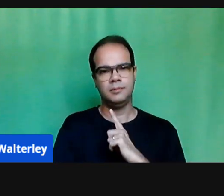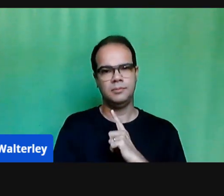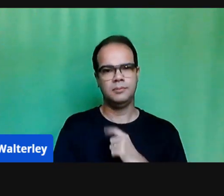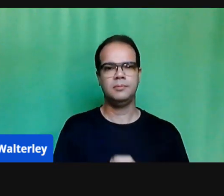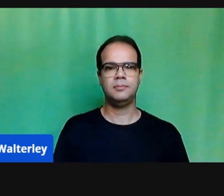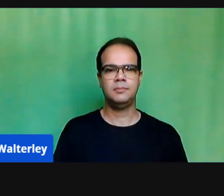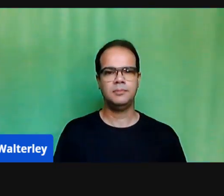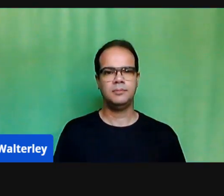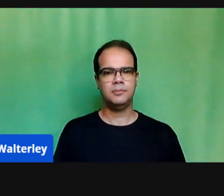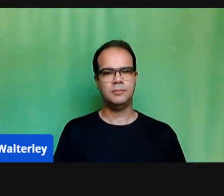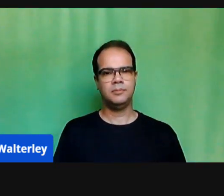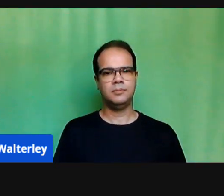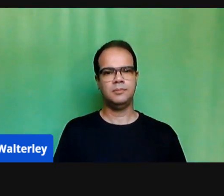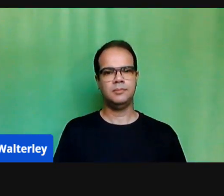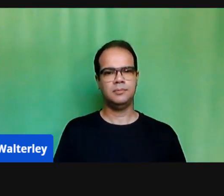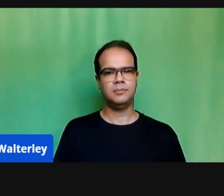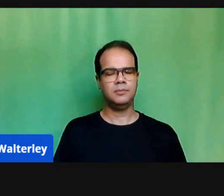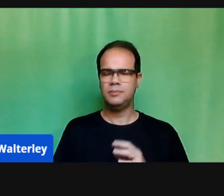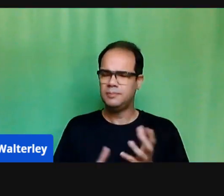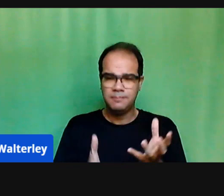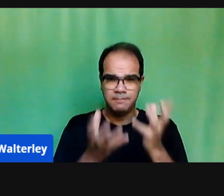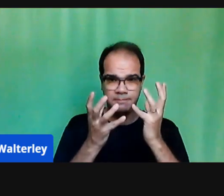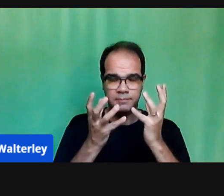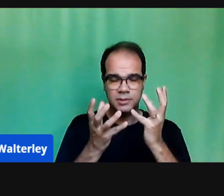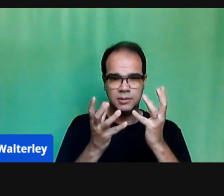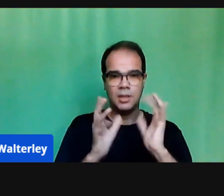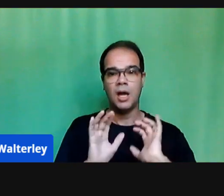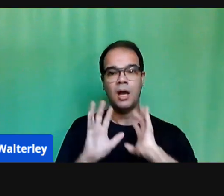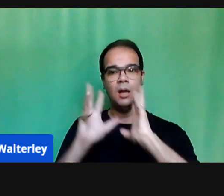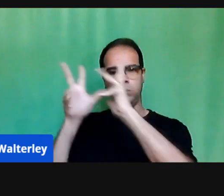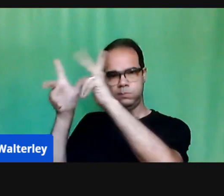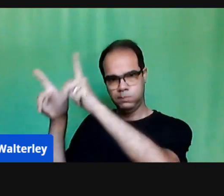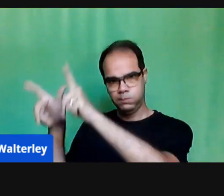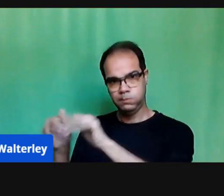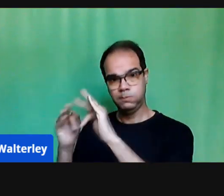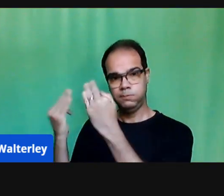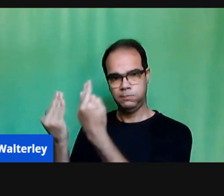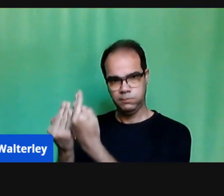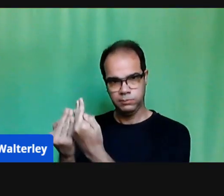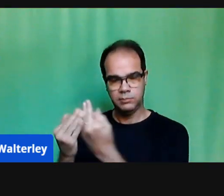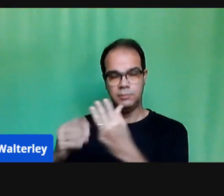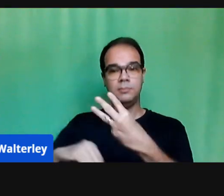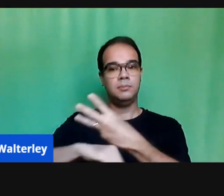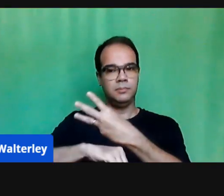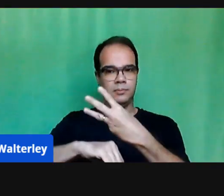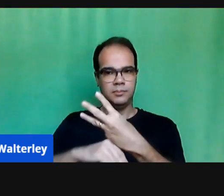para que todas as famílias estejam inseridas no grupo e lá permaneçam,